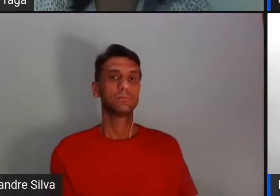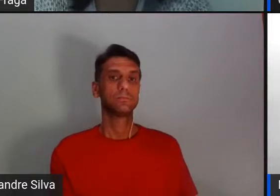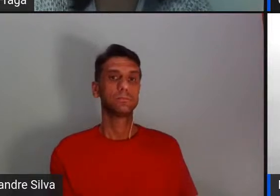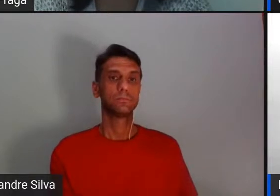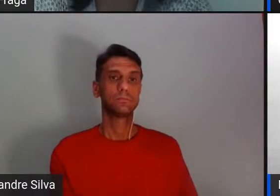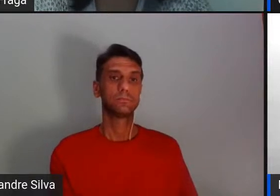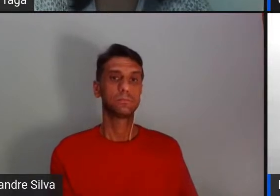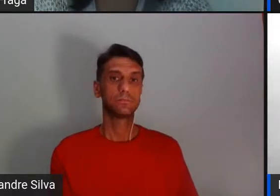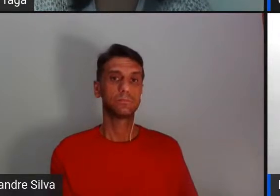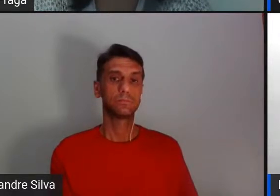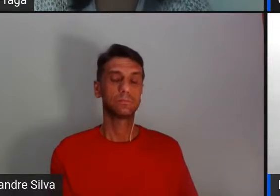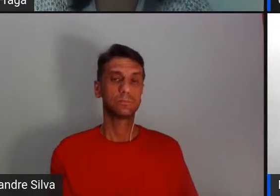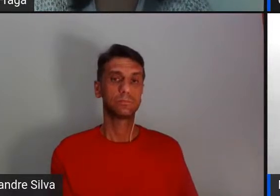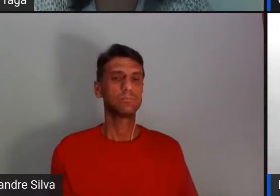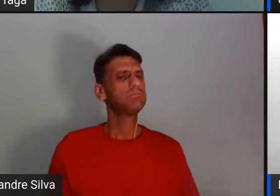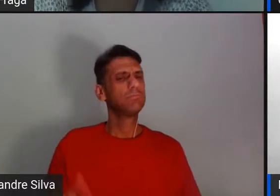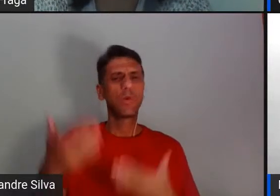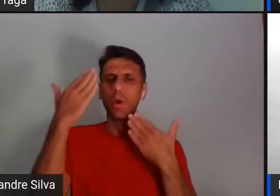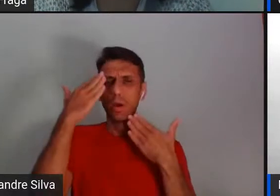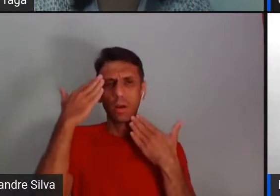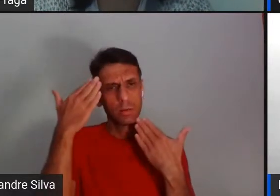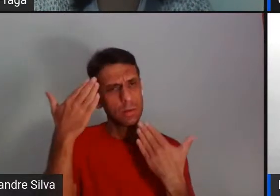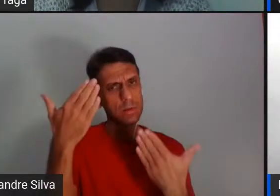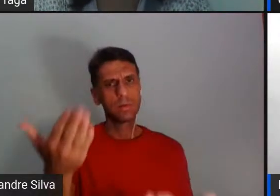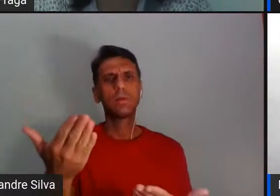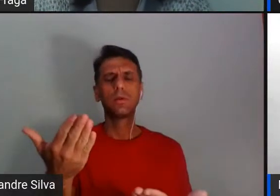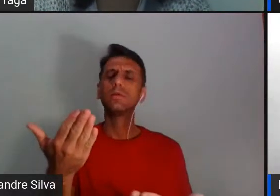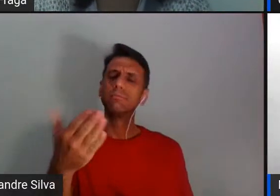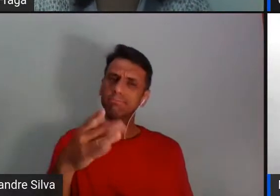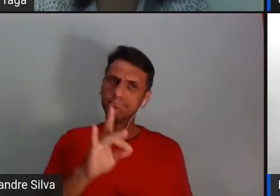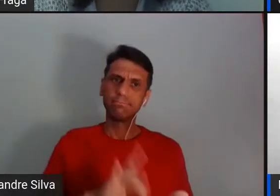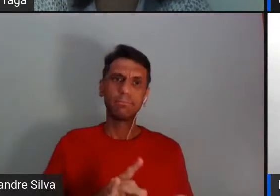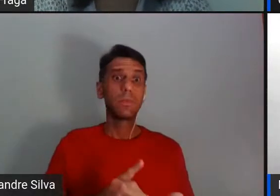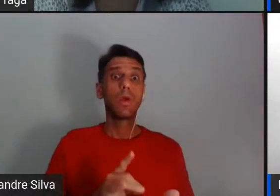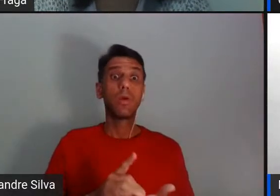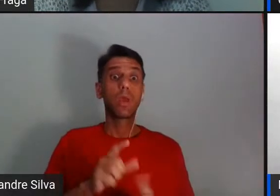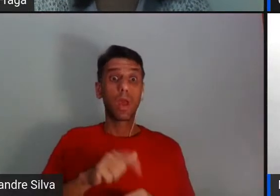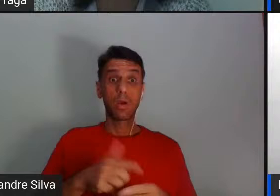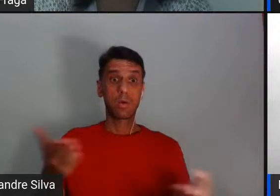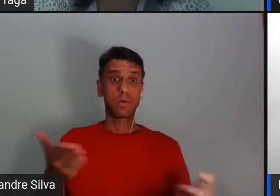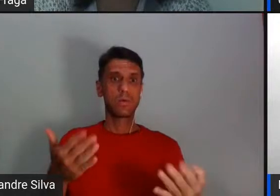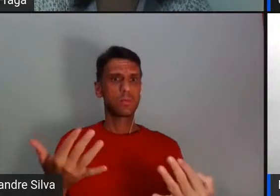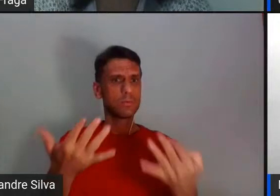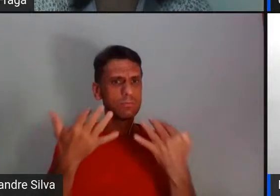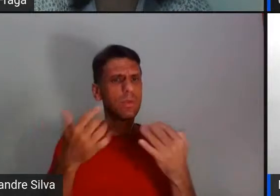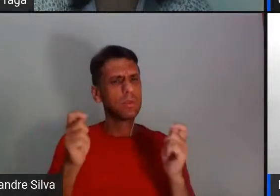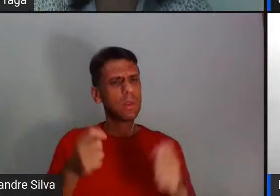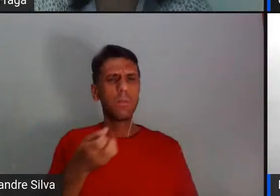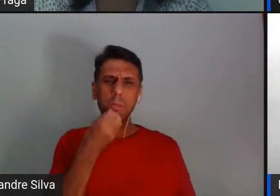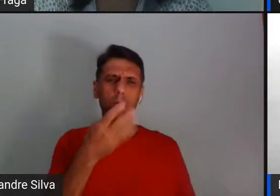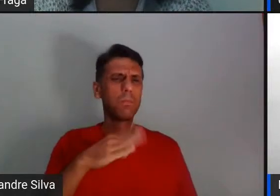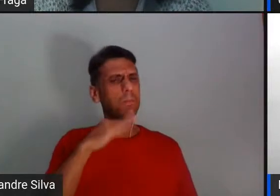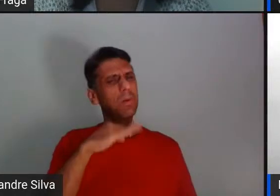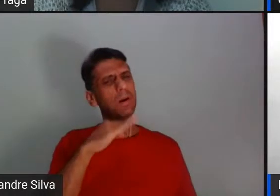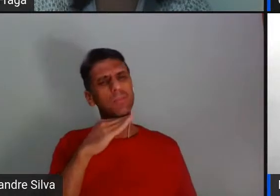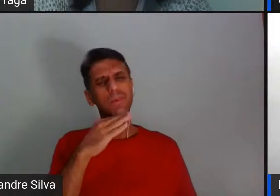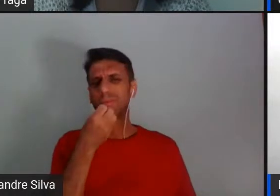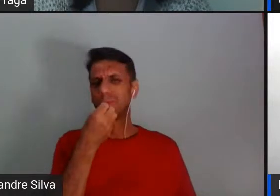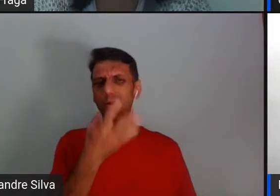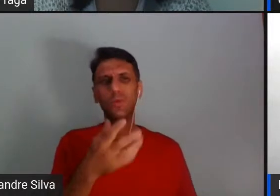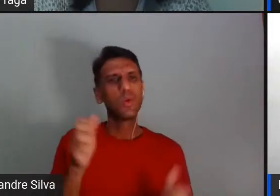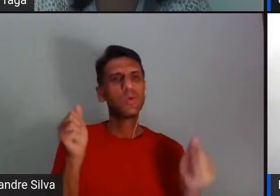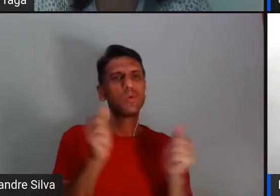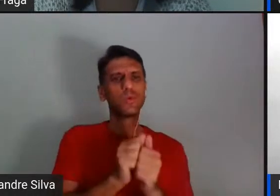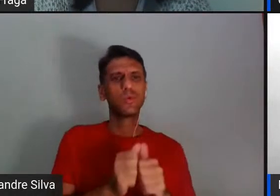Eu só queria agradecer muito mesmo o espaço e dizer que foi muito bom. O papo sempre é com a Letícia. Agora